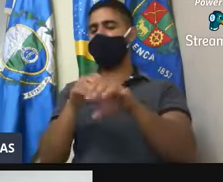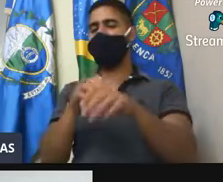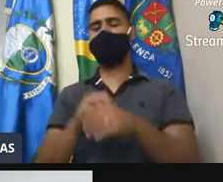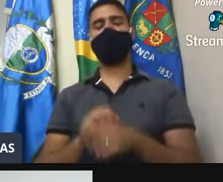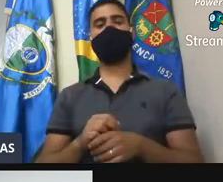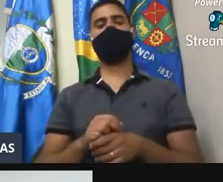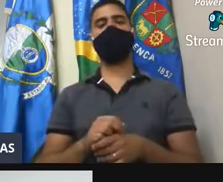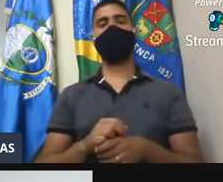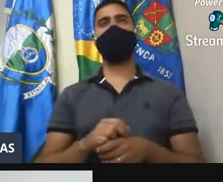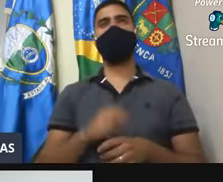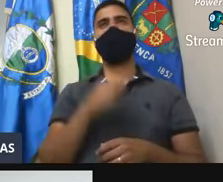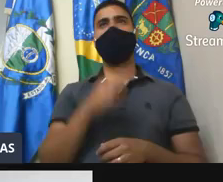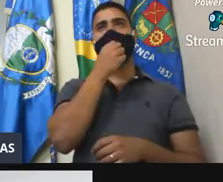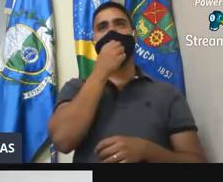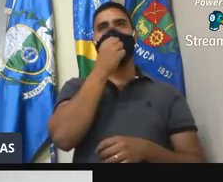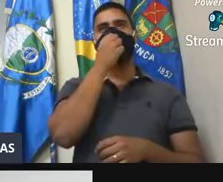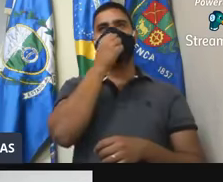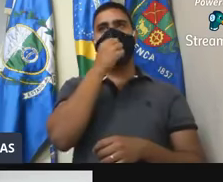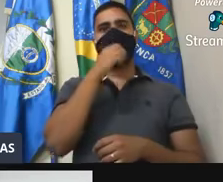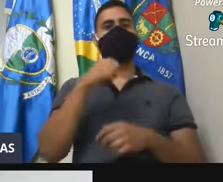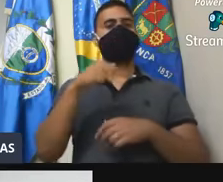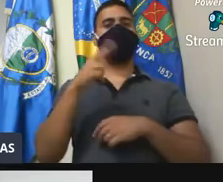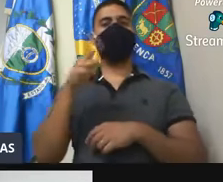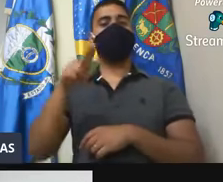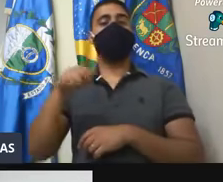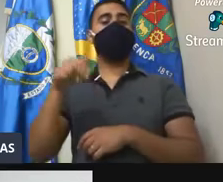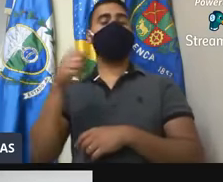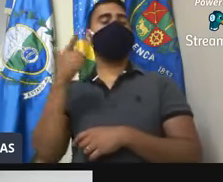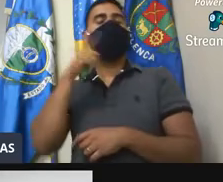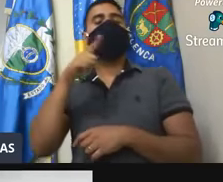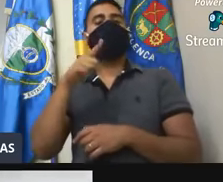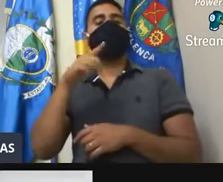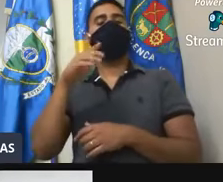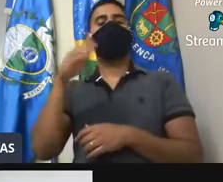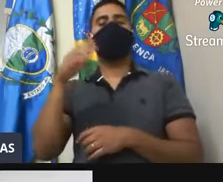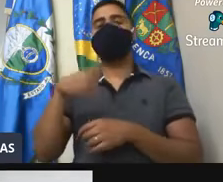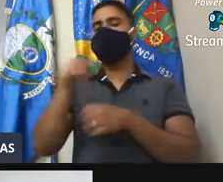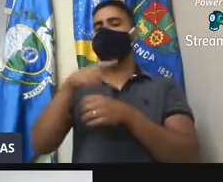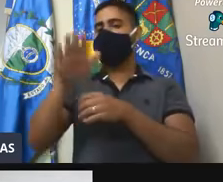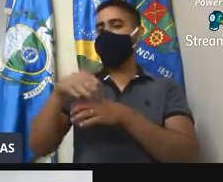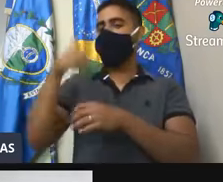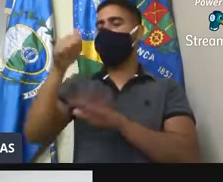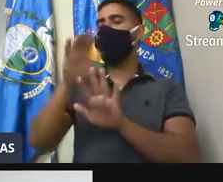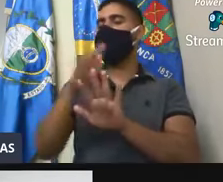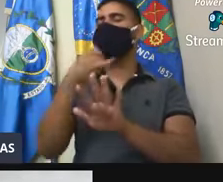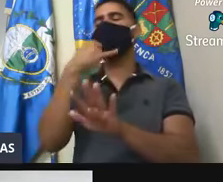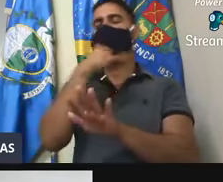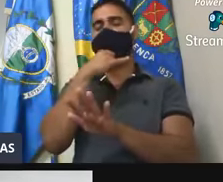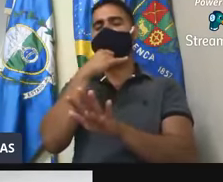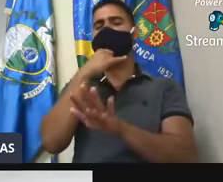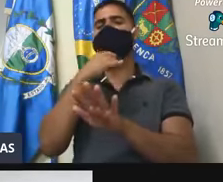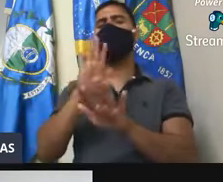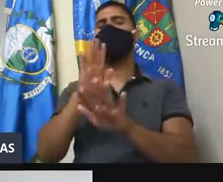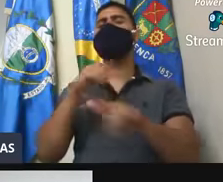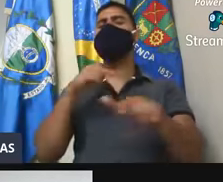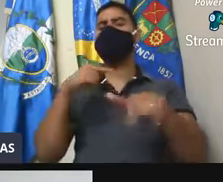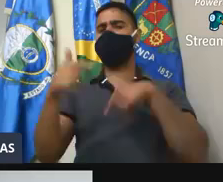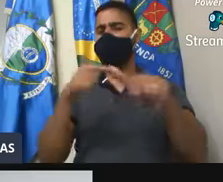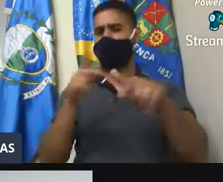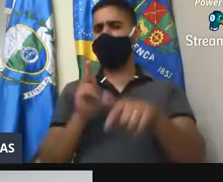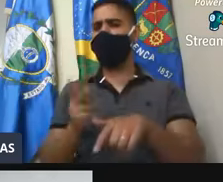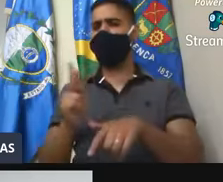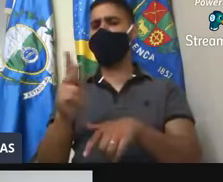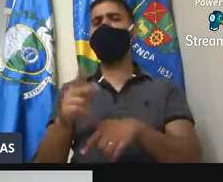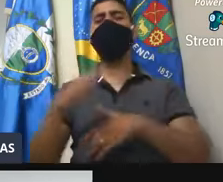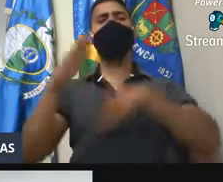nunca vai sair para países de um patamar mais elevado. Mas, infelizmente, a nossa luta vai continuar. Profissionais